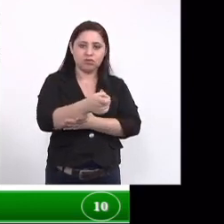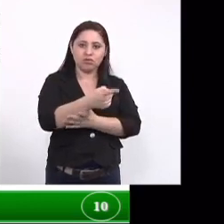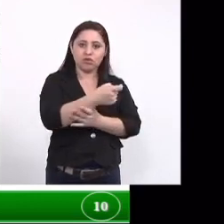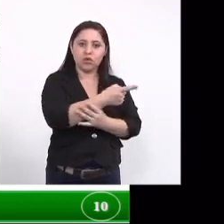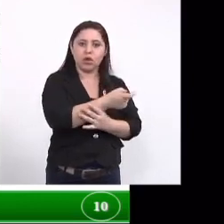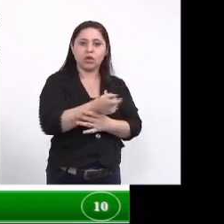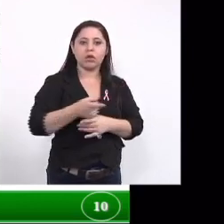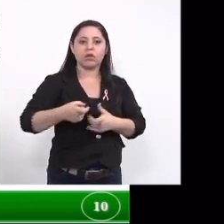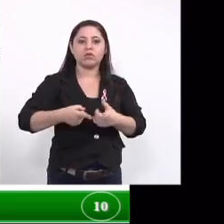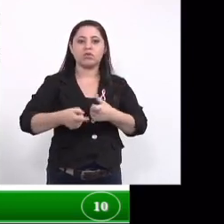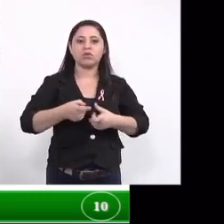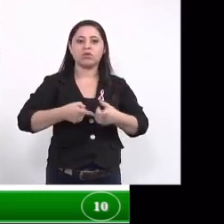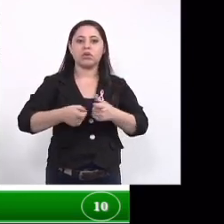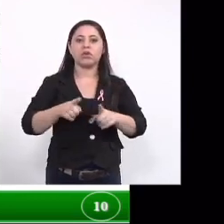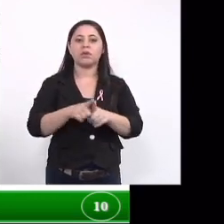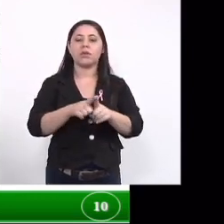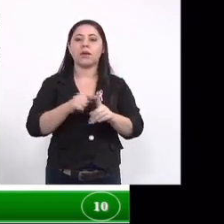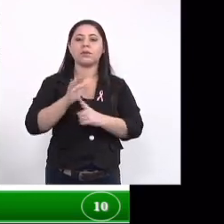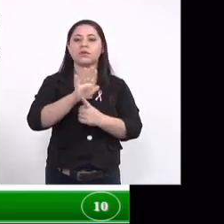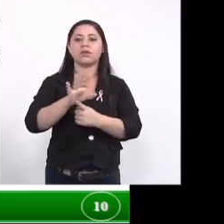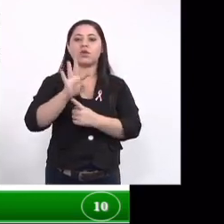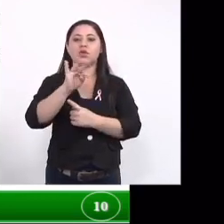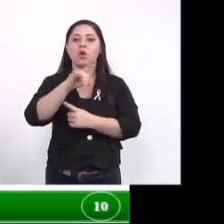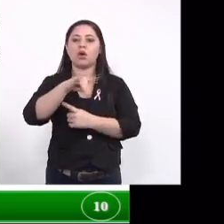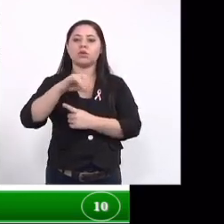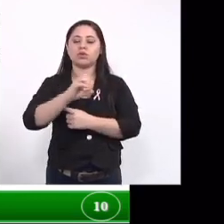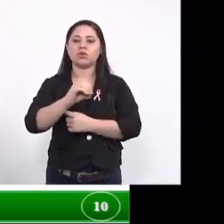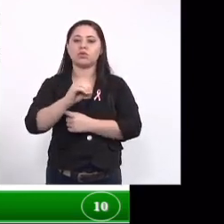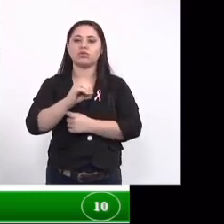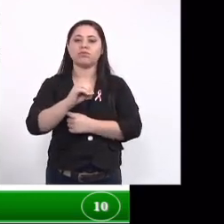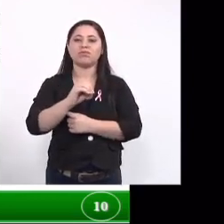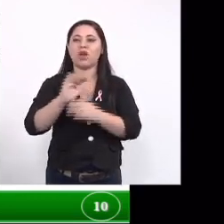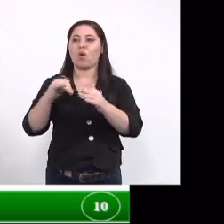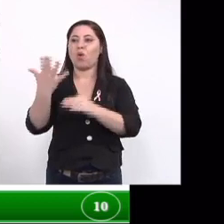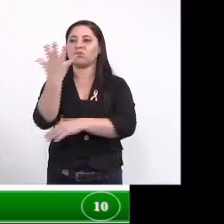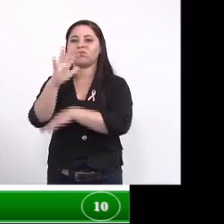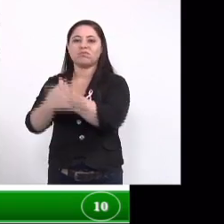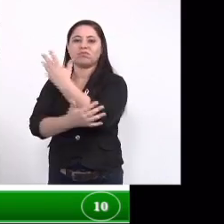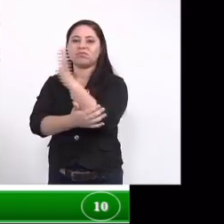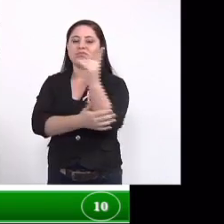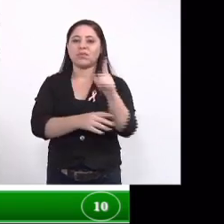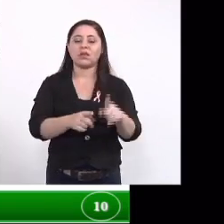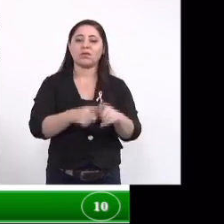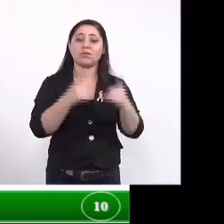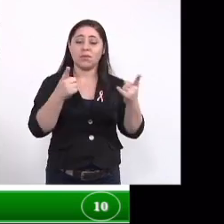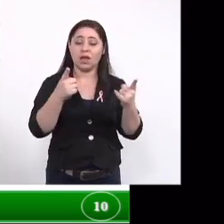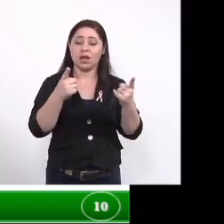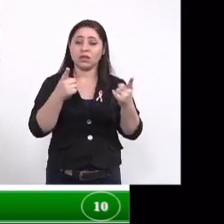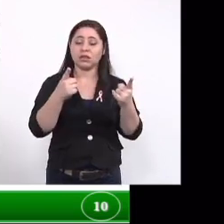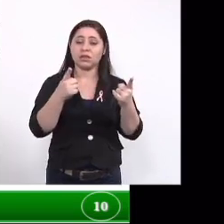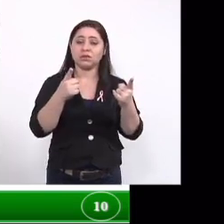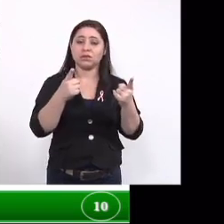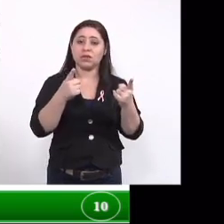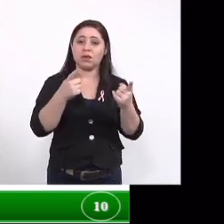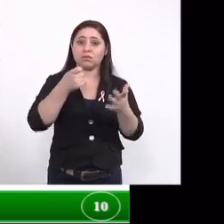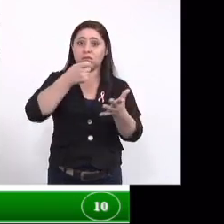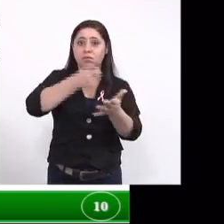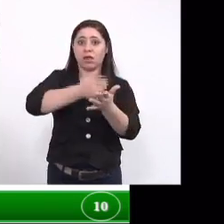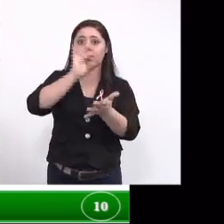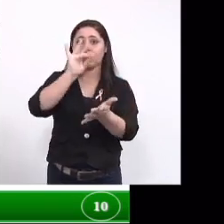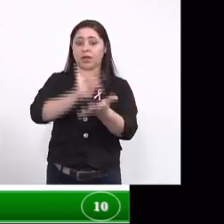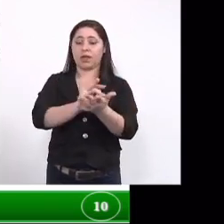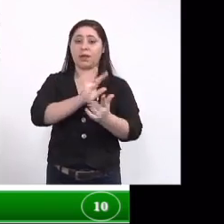verificamos que ela apresenta toxicidade para os organismos não alvos e apesar desse produto ser eficaz no controle e